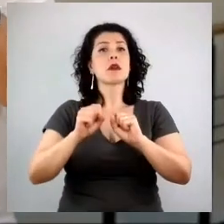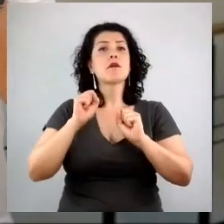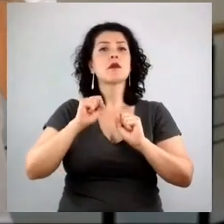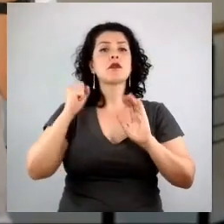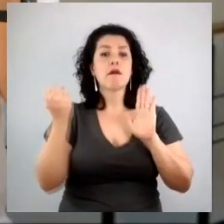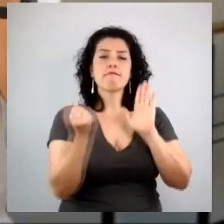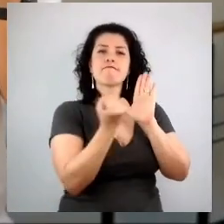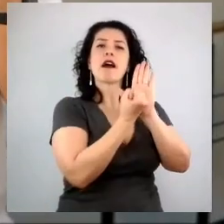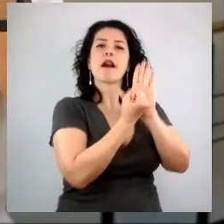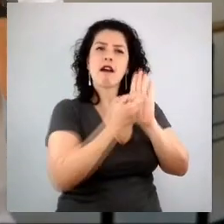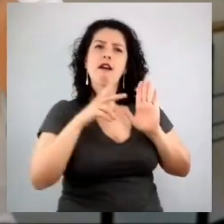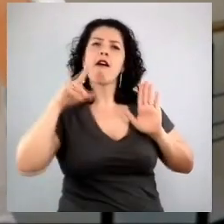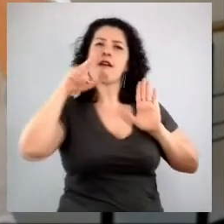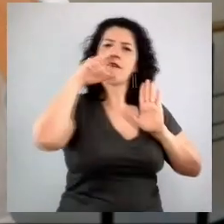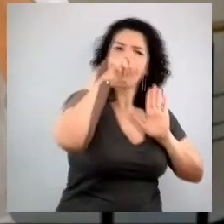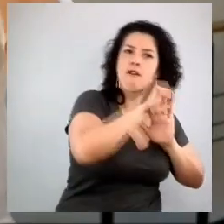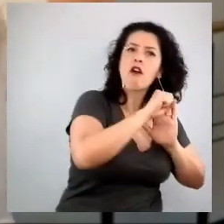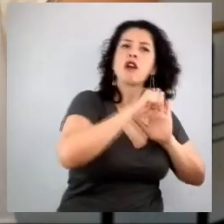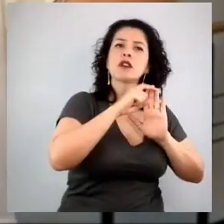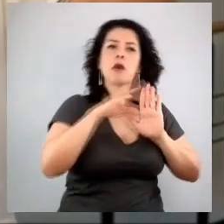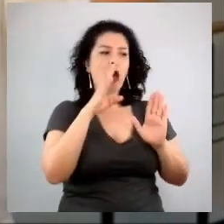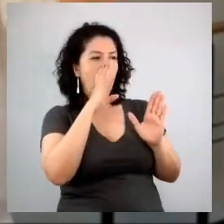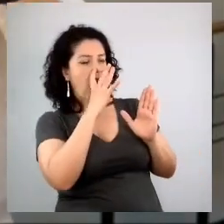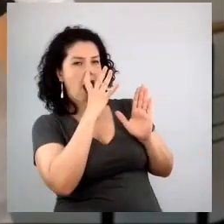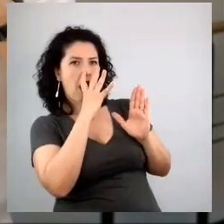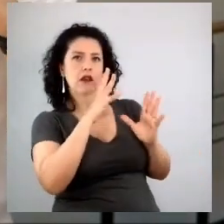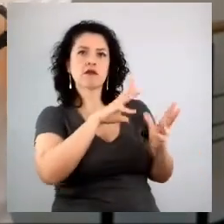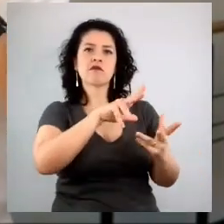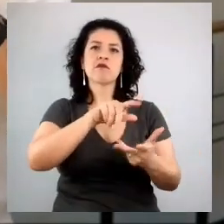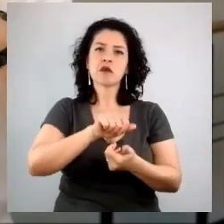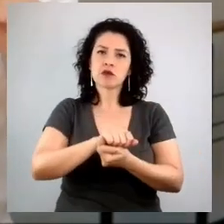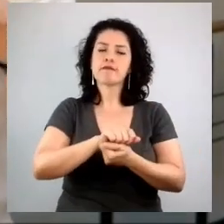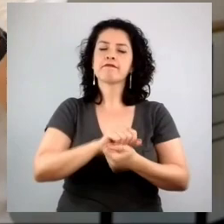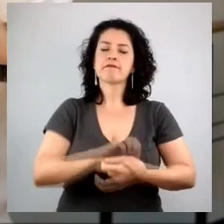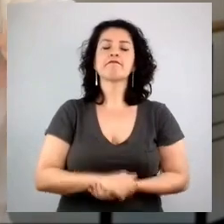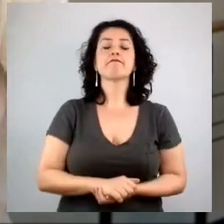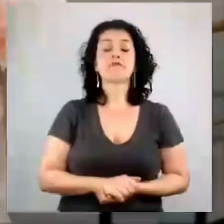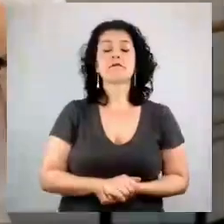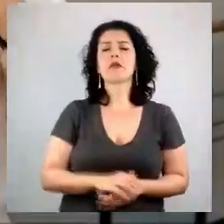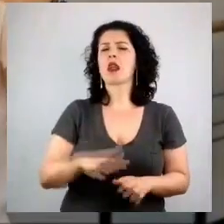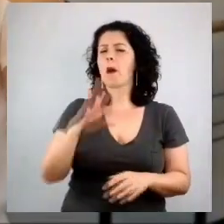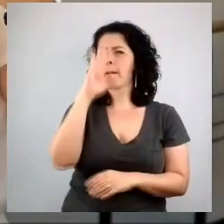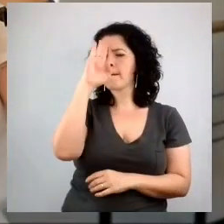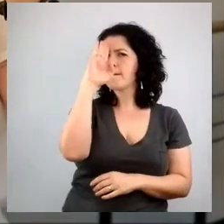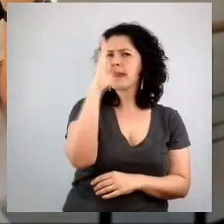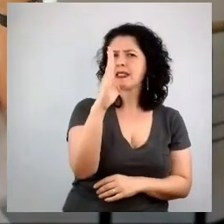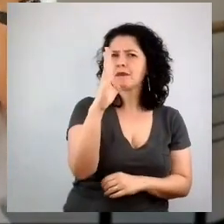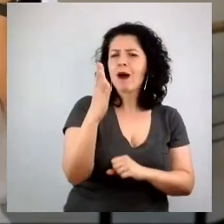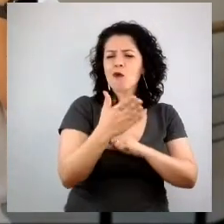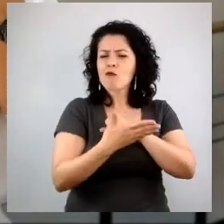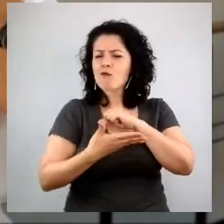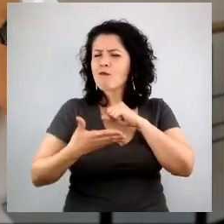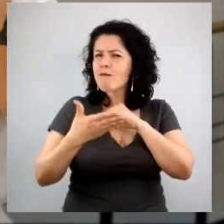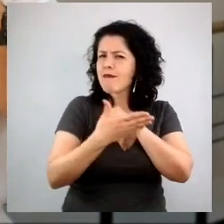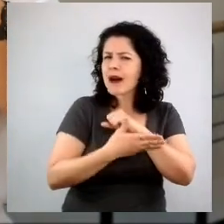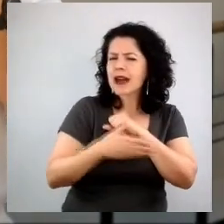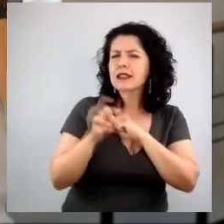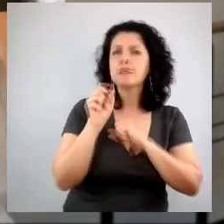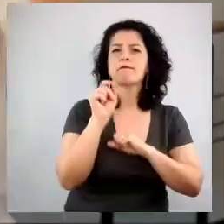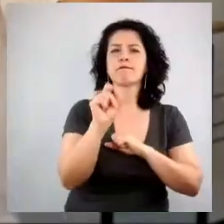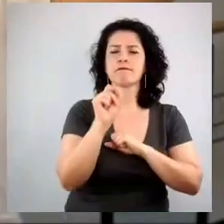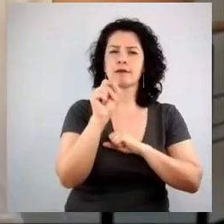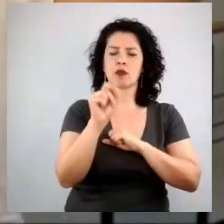admirada no mundo todo. Então, o primeiro aprendizado fundamental, quase um pilar de base, é a gente ter esse mindset